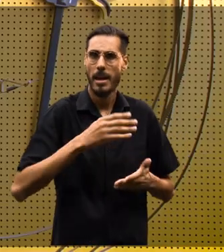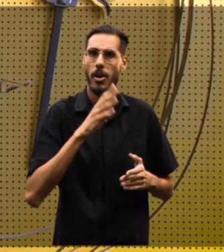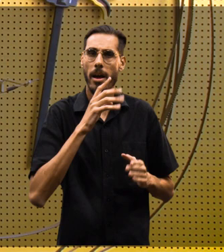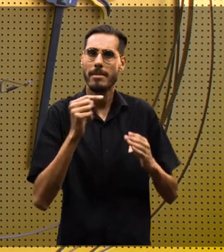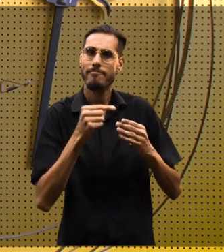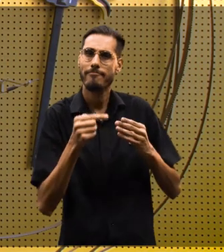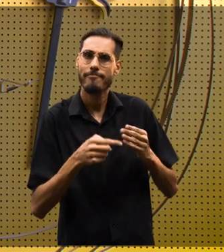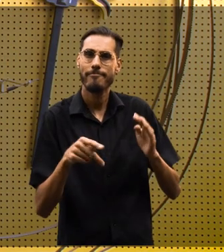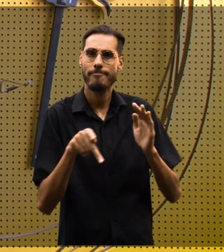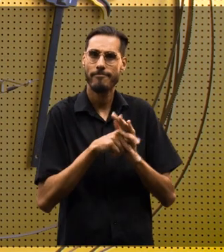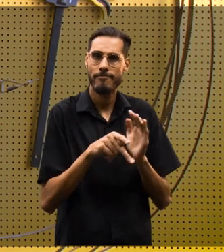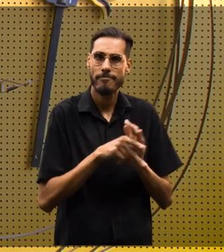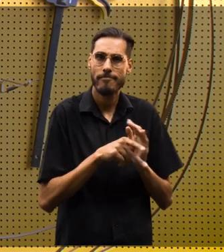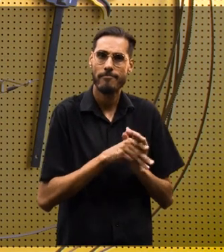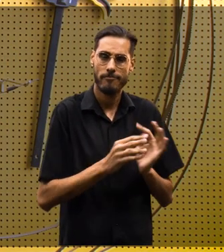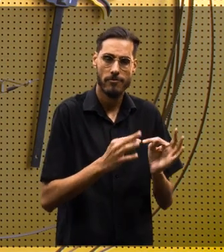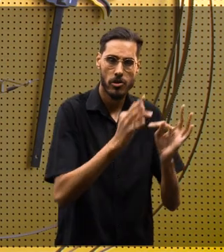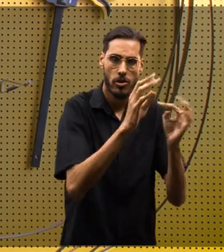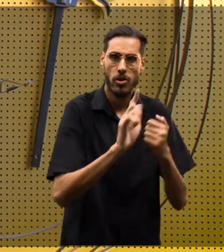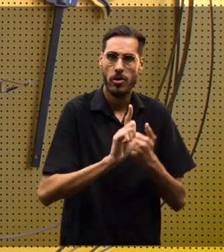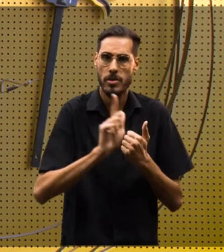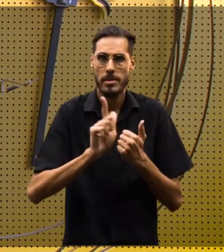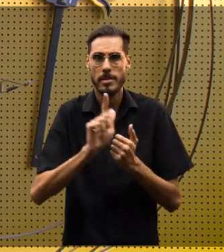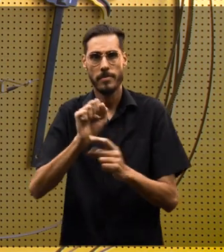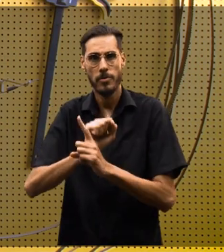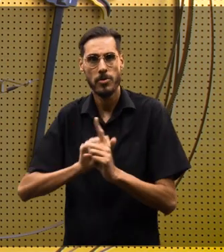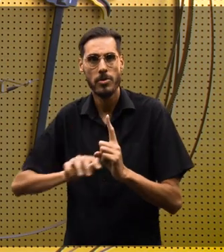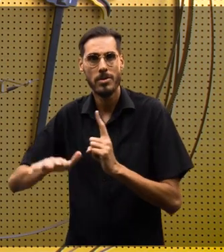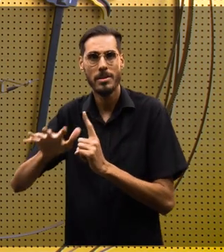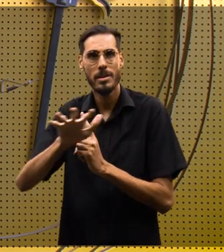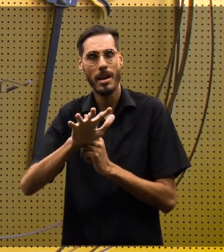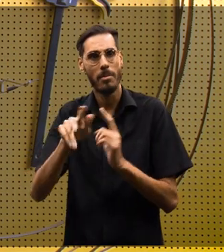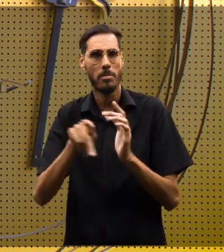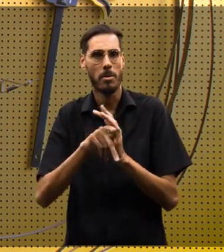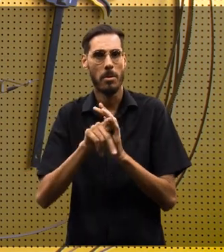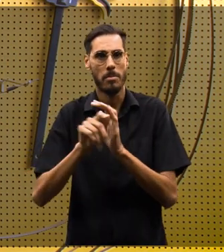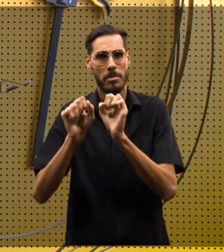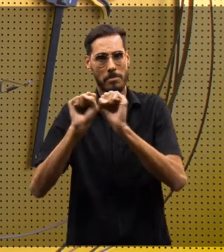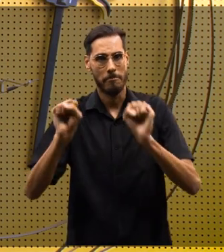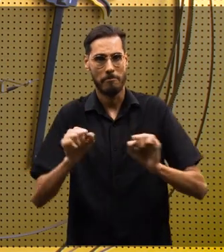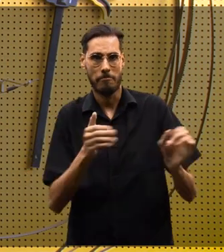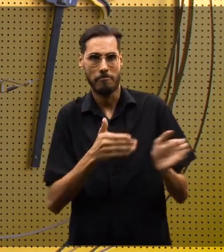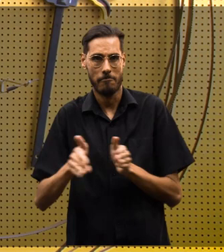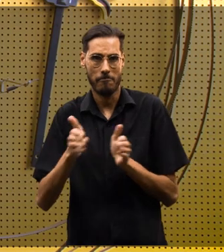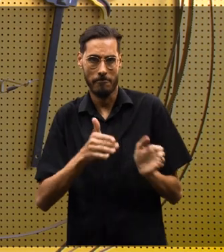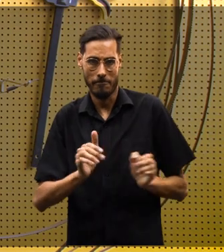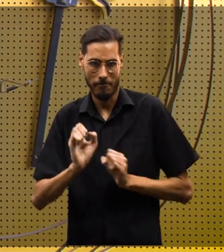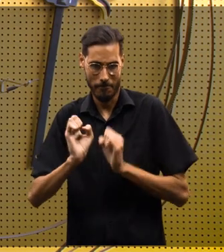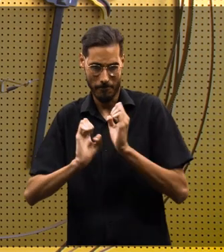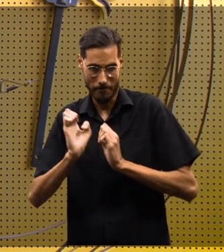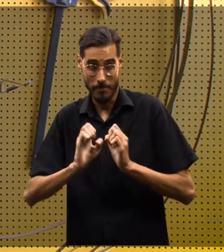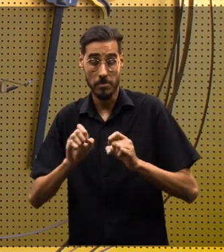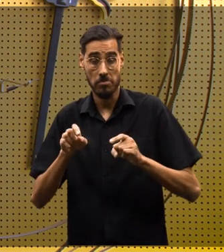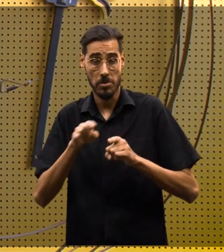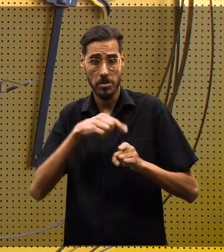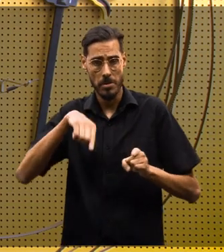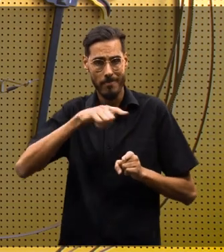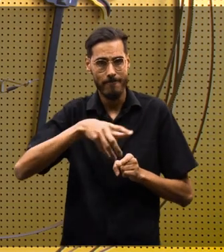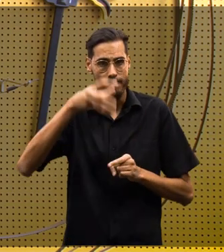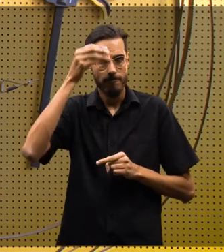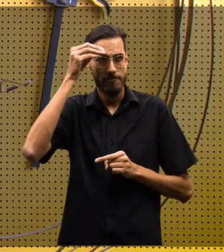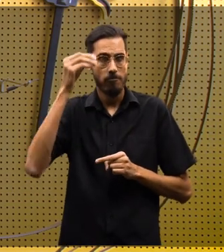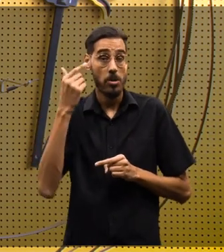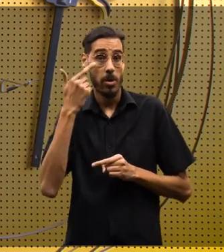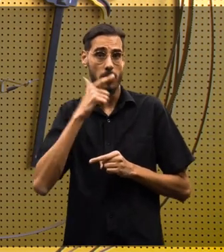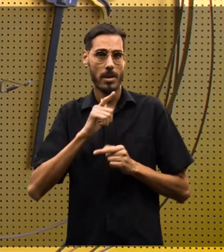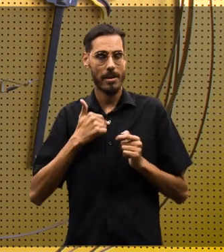conhece aspectos tecnológicos, gerenciais e sociais dos sistemas produtivos e esse conhecimento